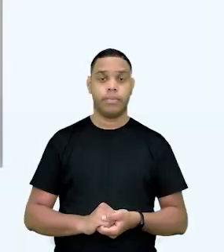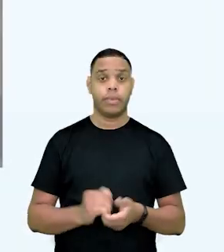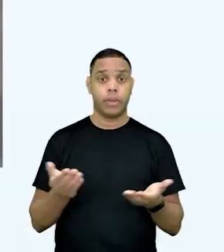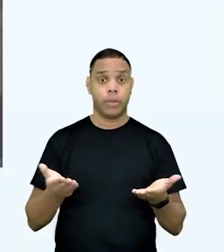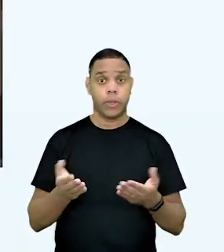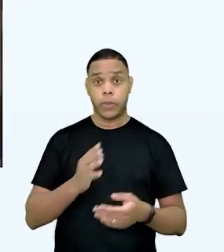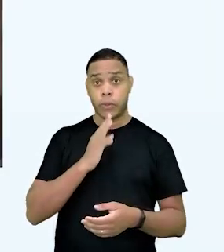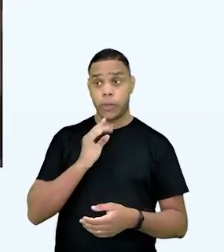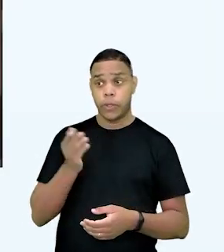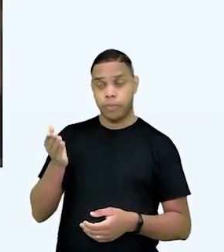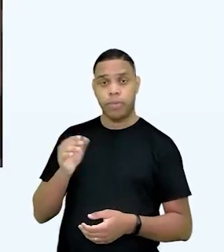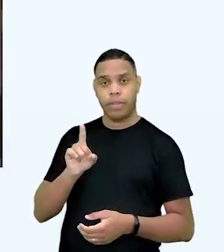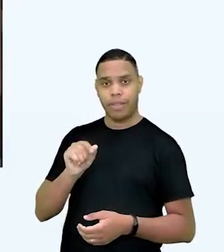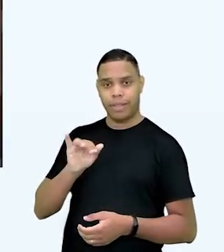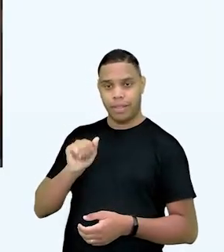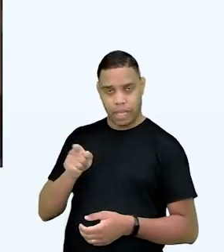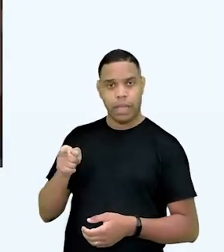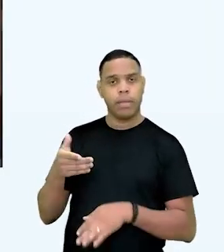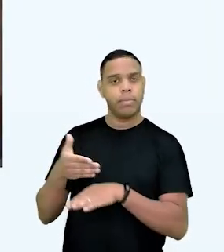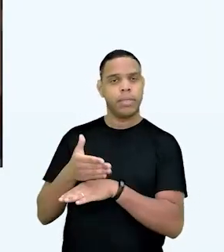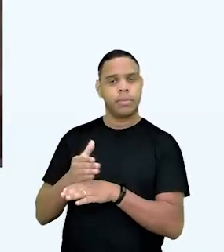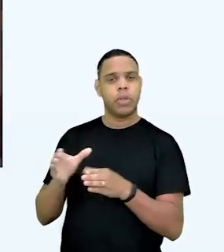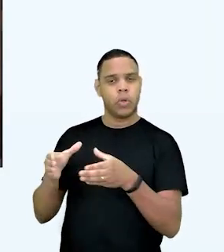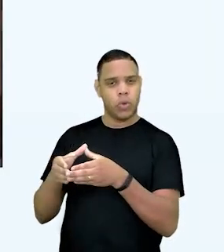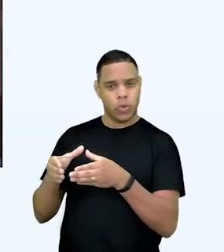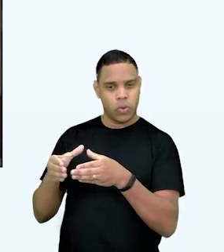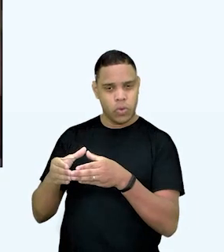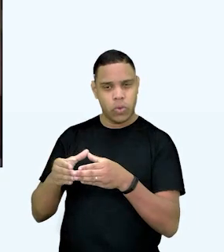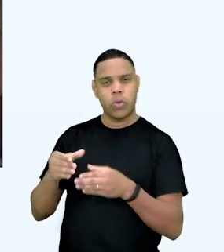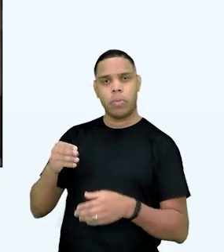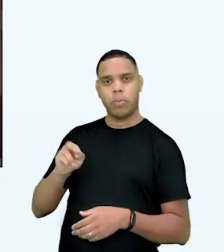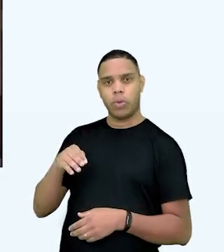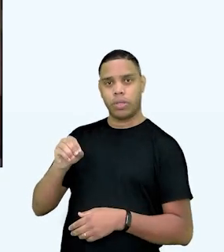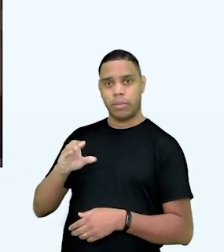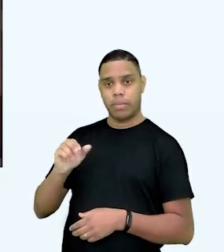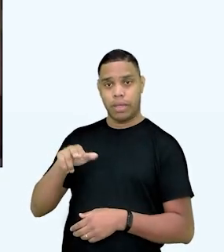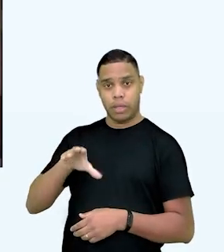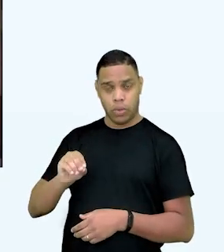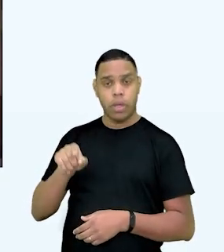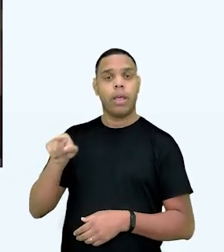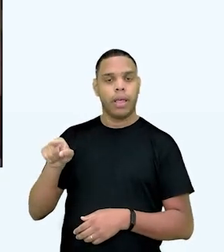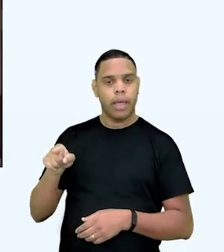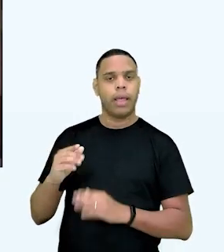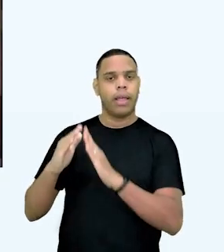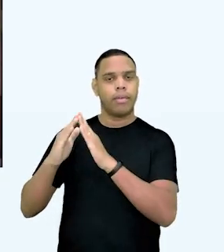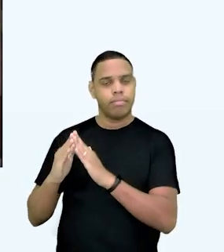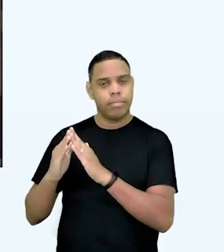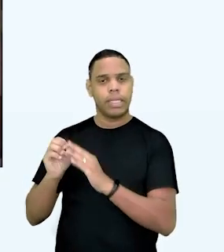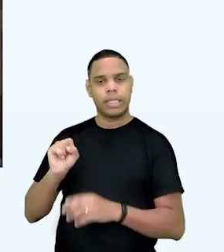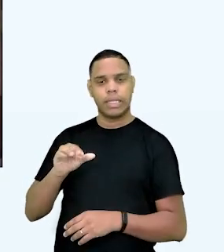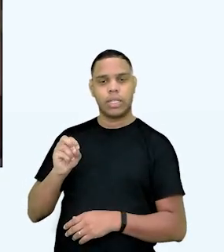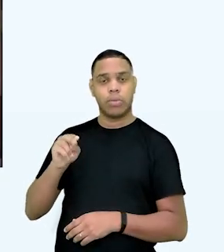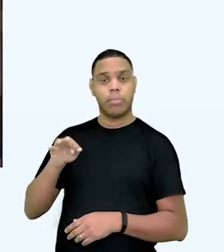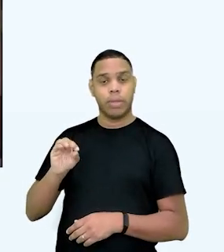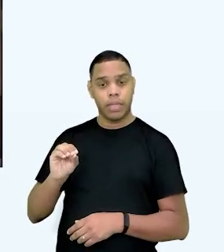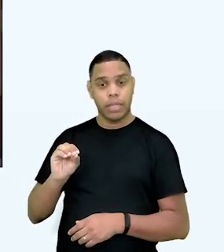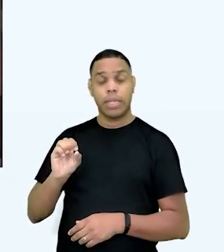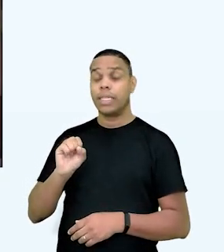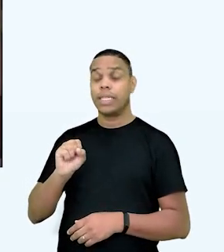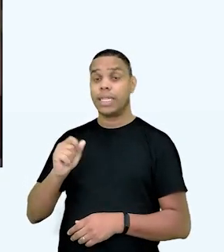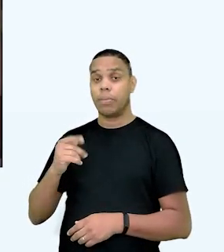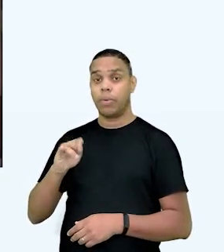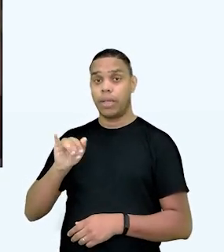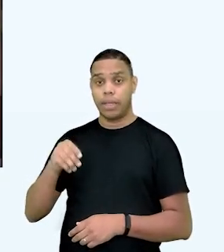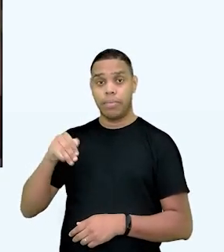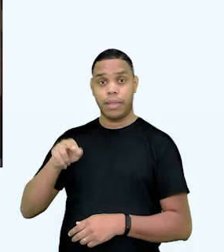Agora, vamos conhecer a Naya, que faz parte do coletivo Moça Barro. E ela mora em São Bento. Não, ela